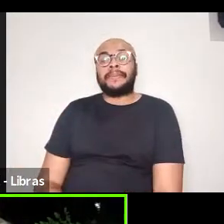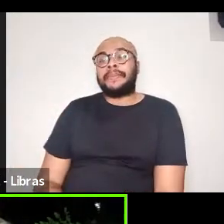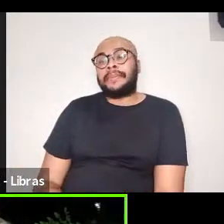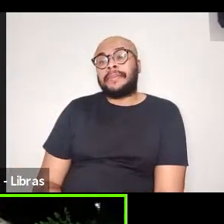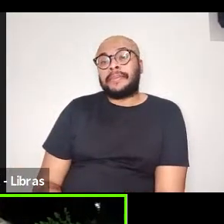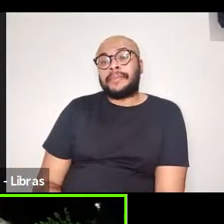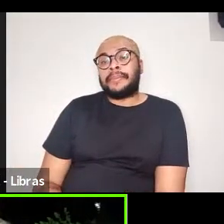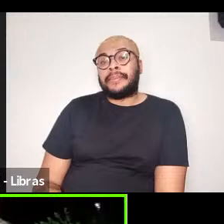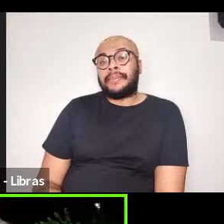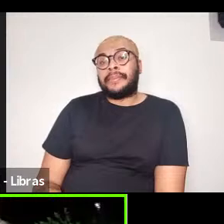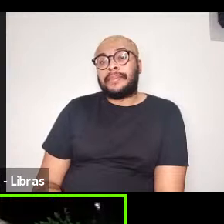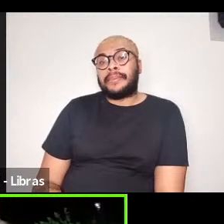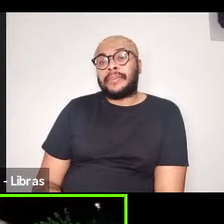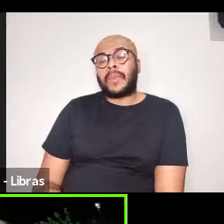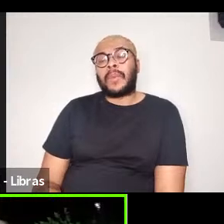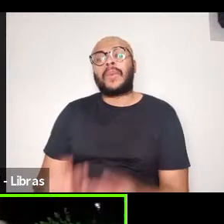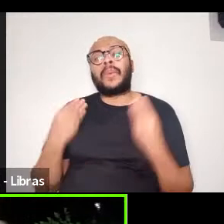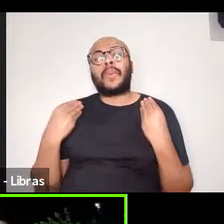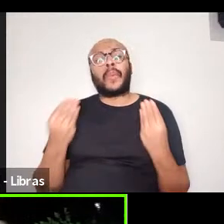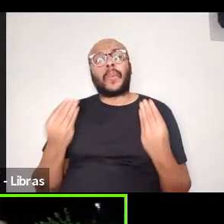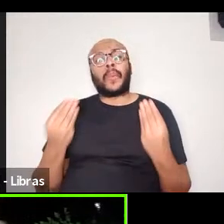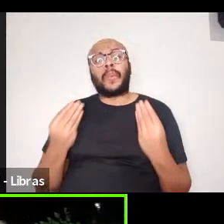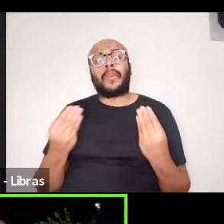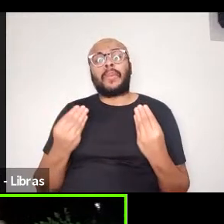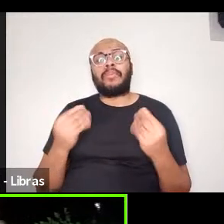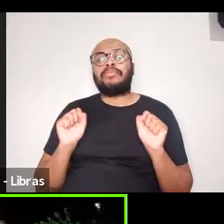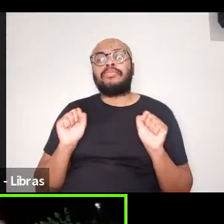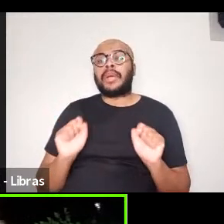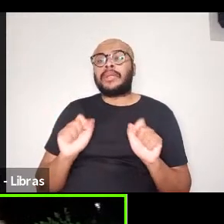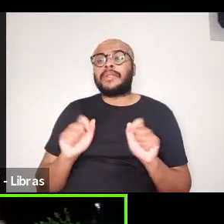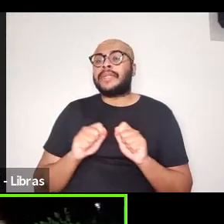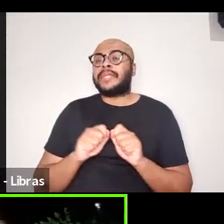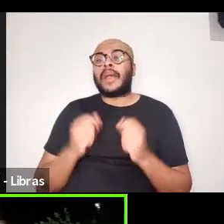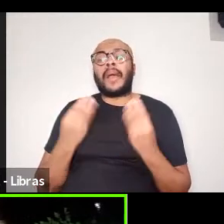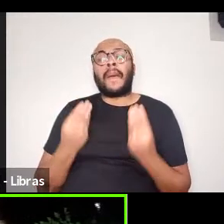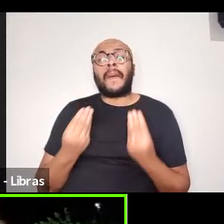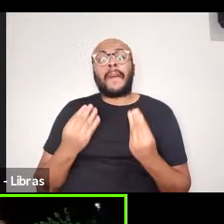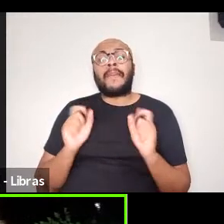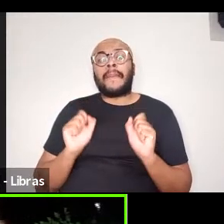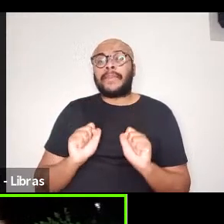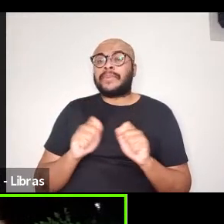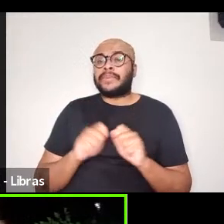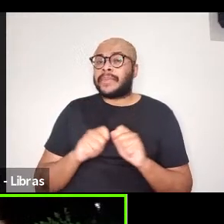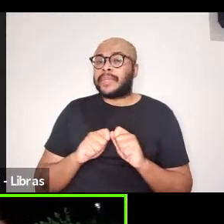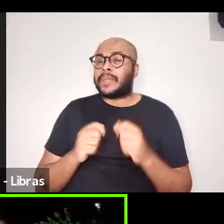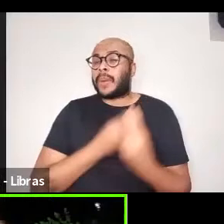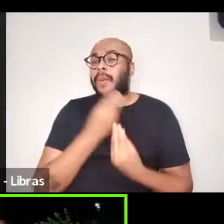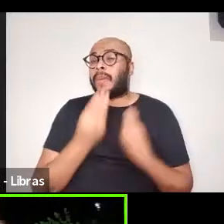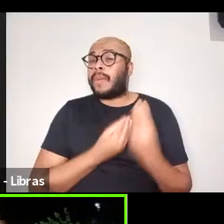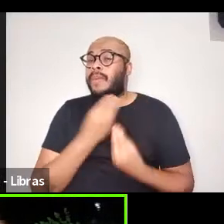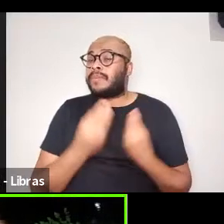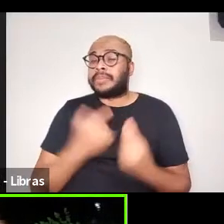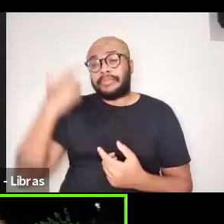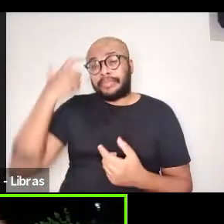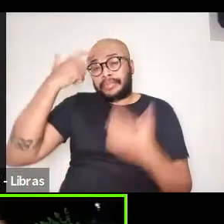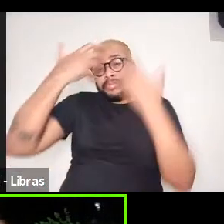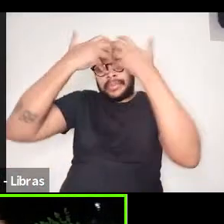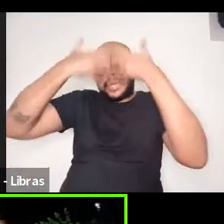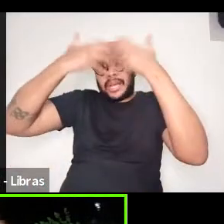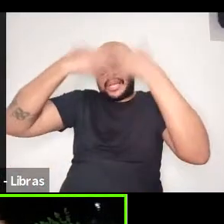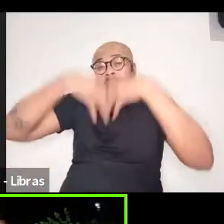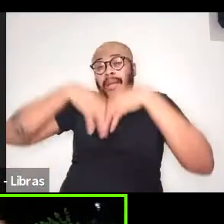como é que a gente pode fazer para pensar que